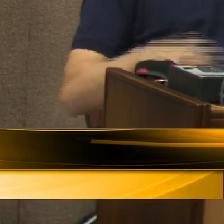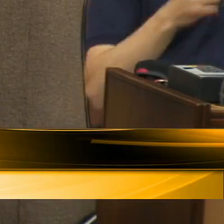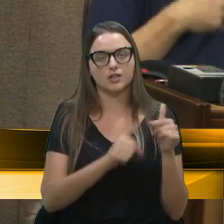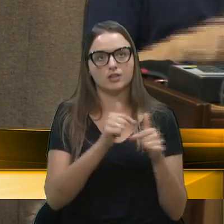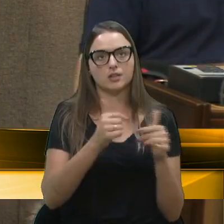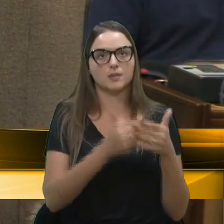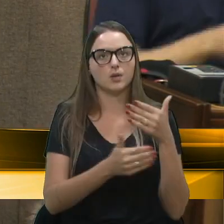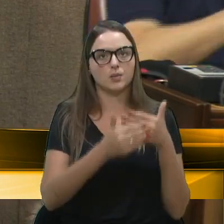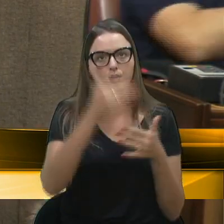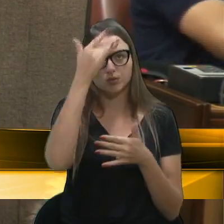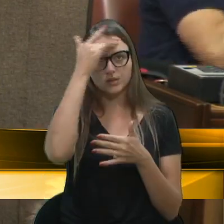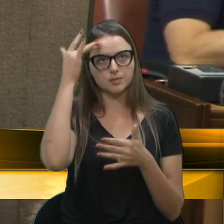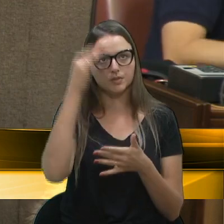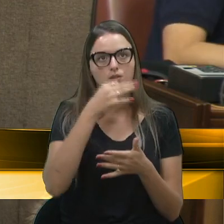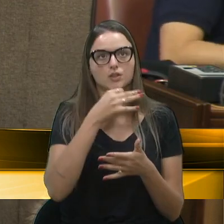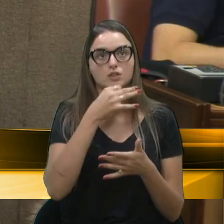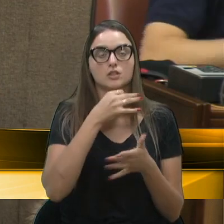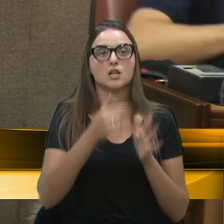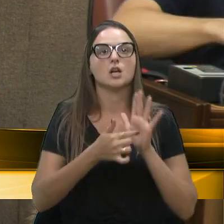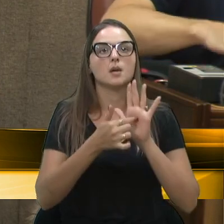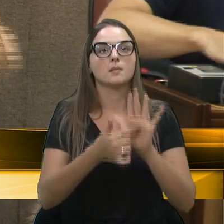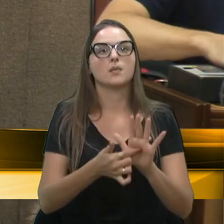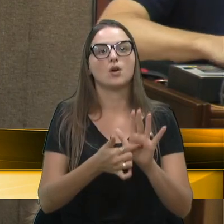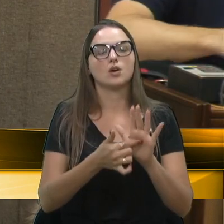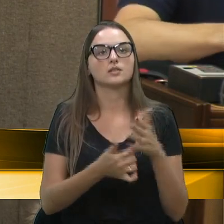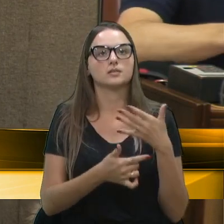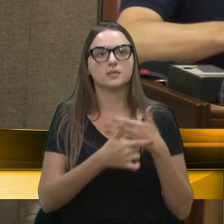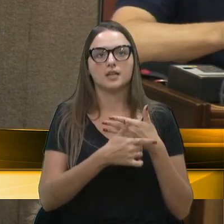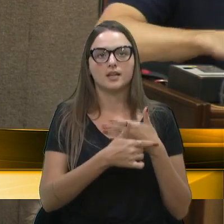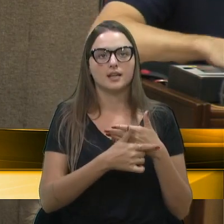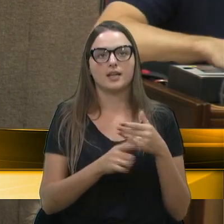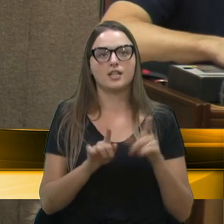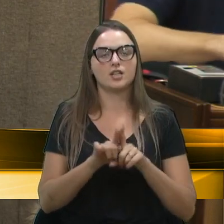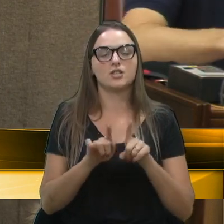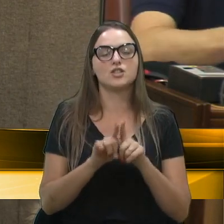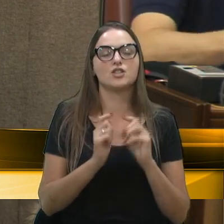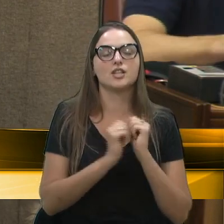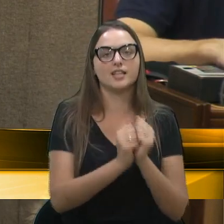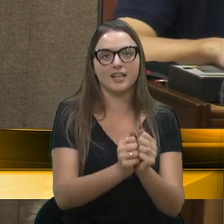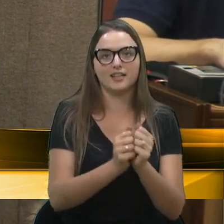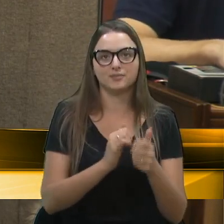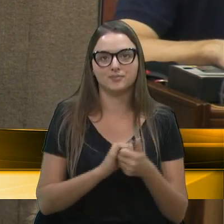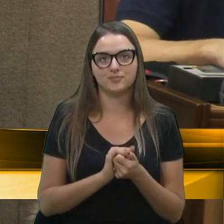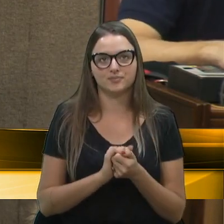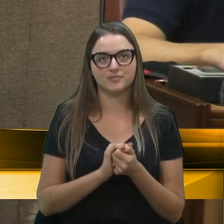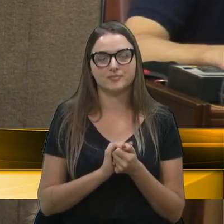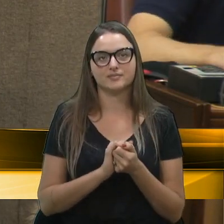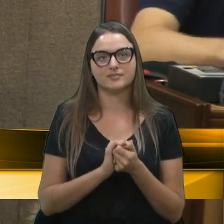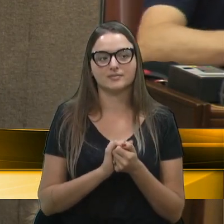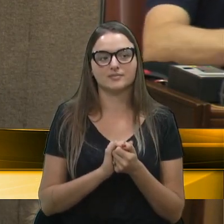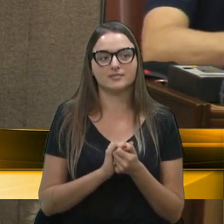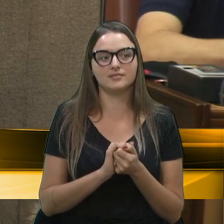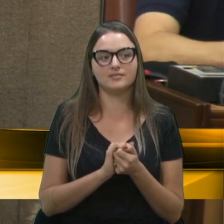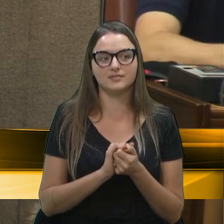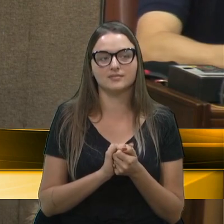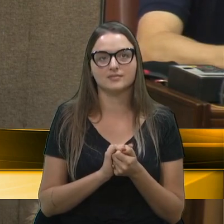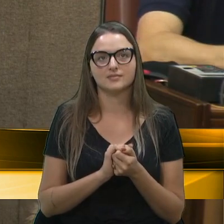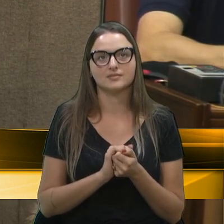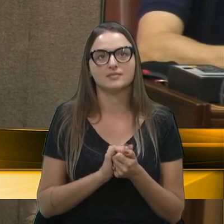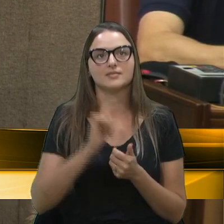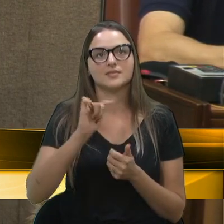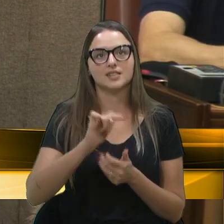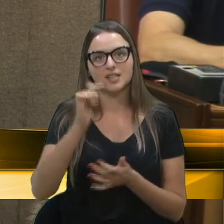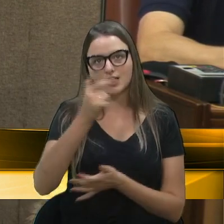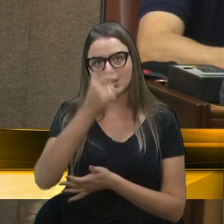sem dúvida, se demonstra a importância que está sendo trazida do incentivo às empresas. Em outro momento, bem recente,